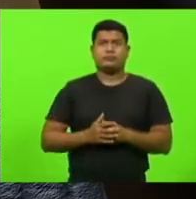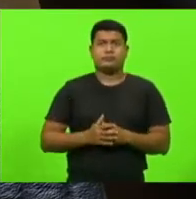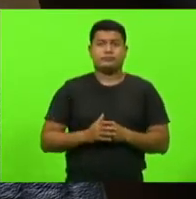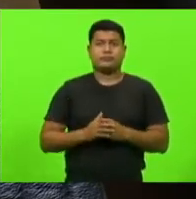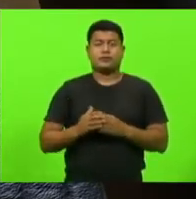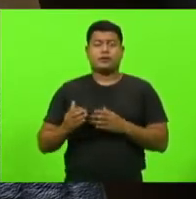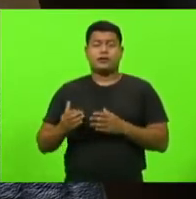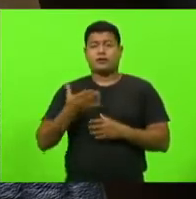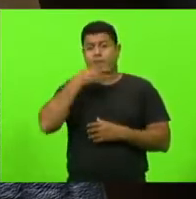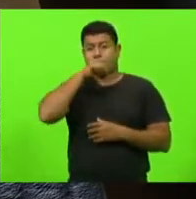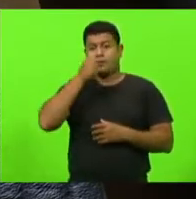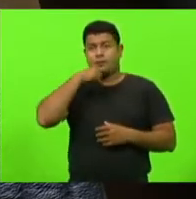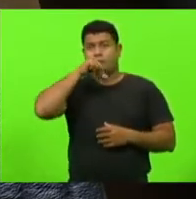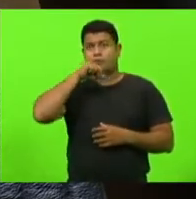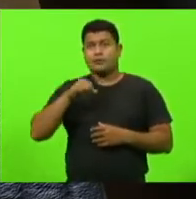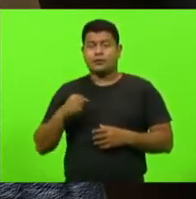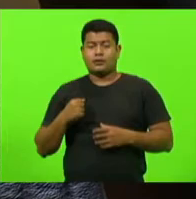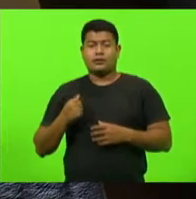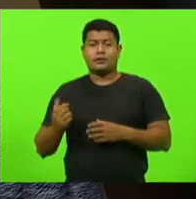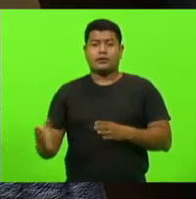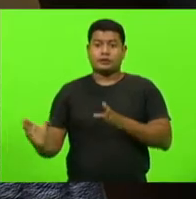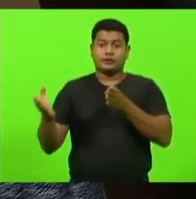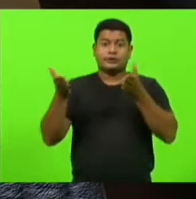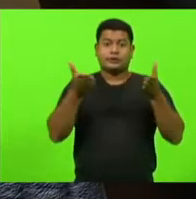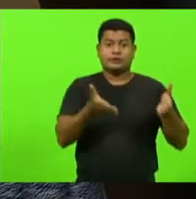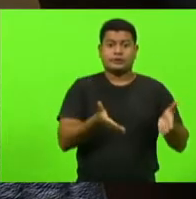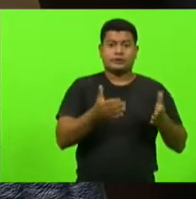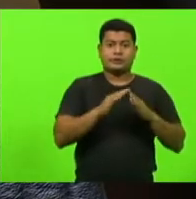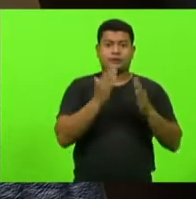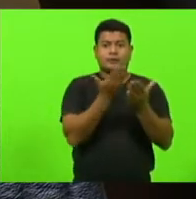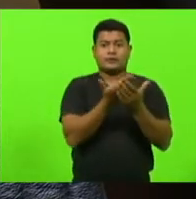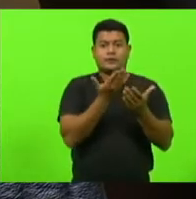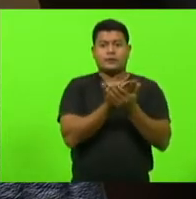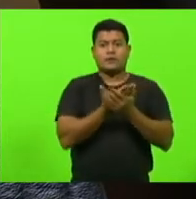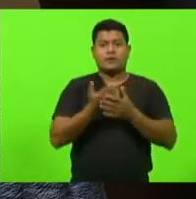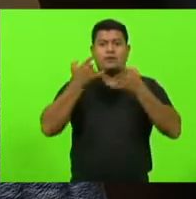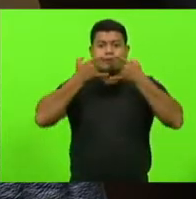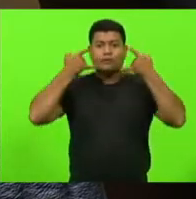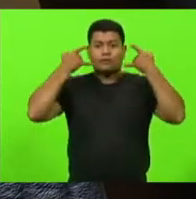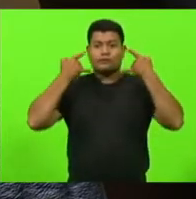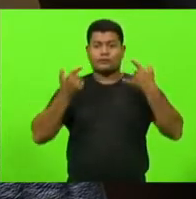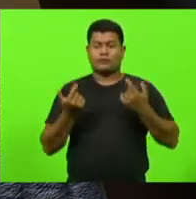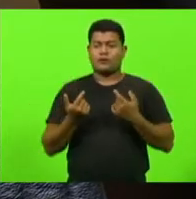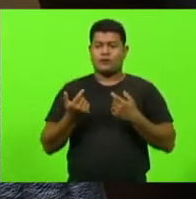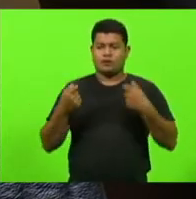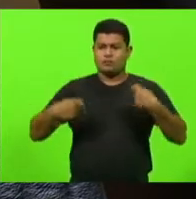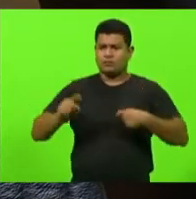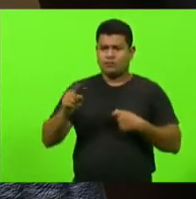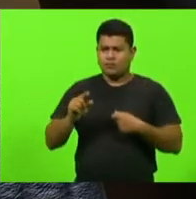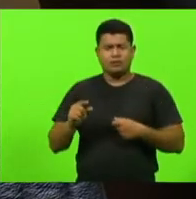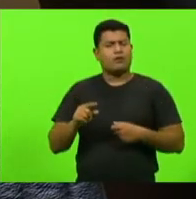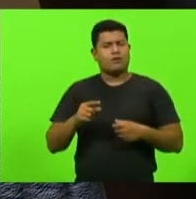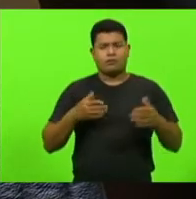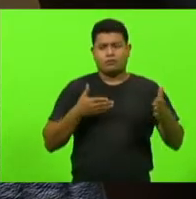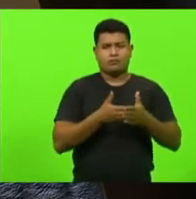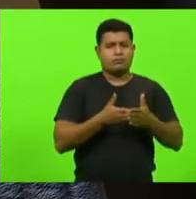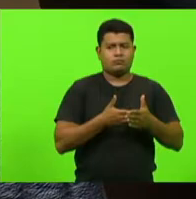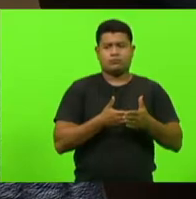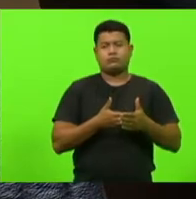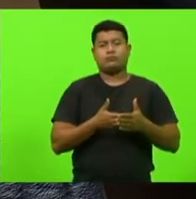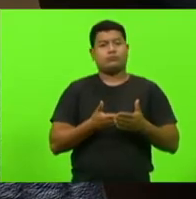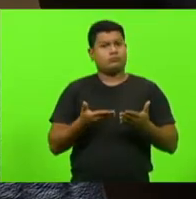na escola com seus filhos sem massa, constrangidos, coagidos. E aí tem que ficar discutindo, batendo boca lá na frente, passando esse carão aí, porque